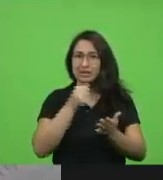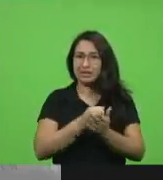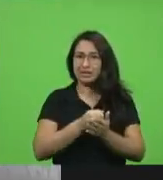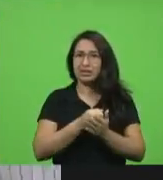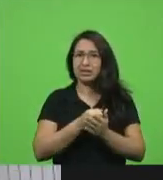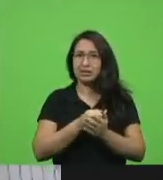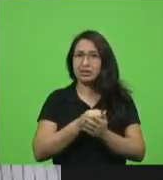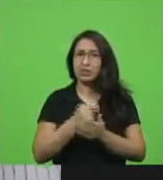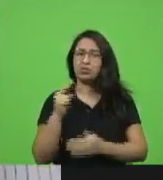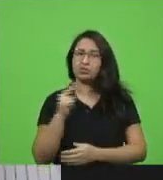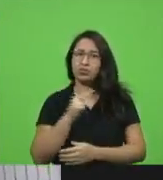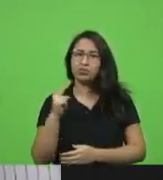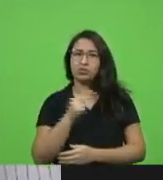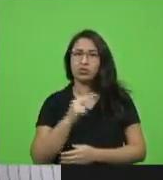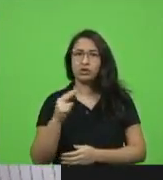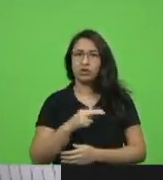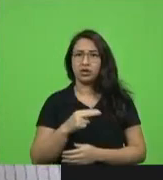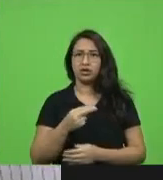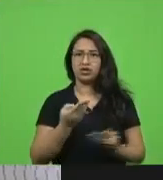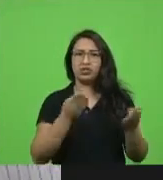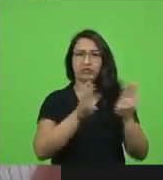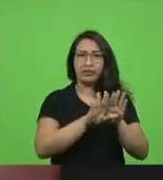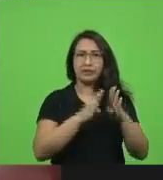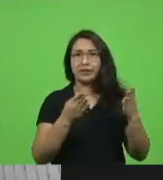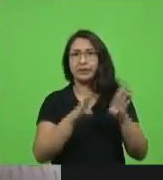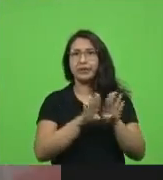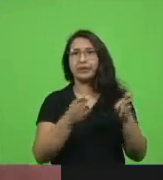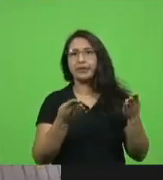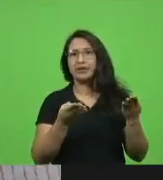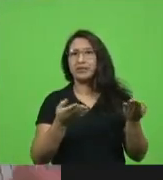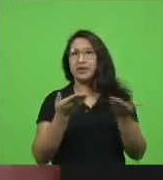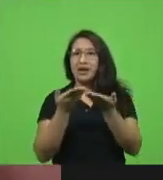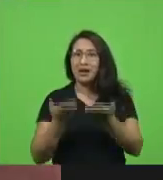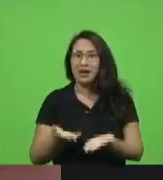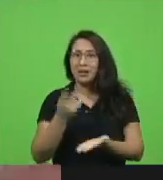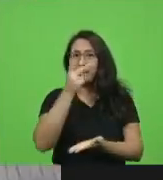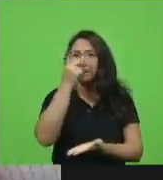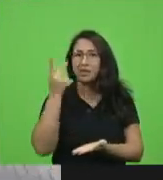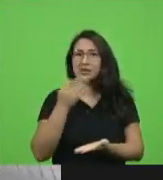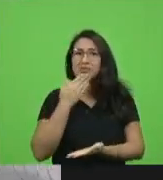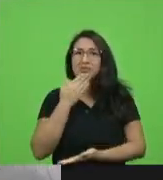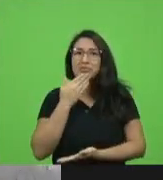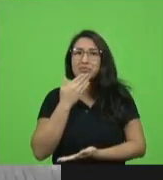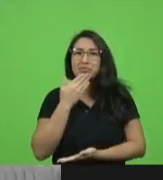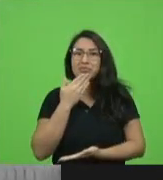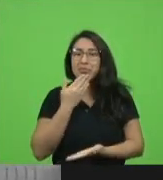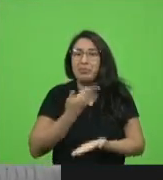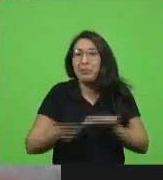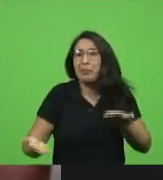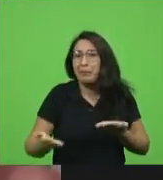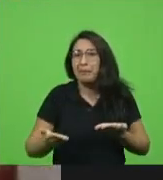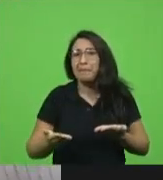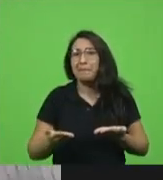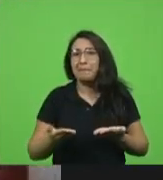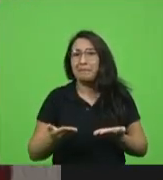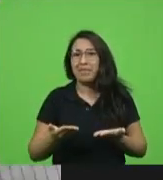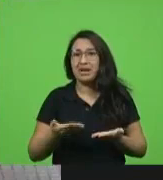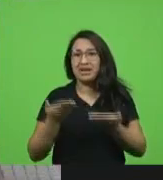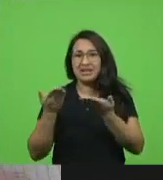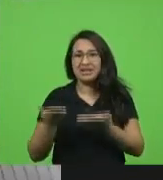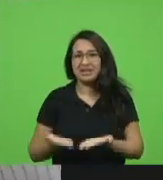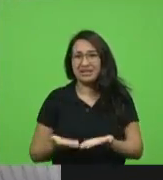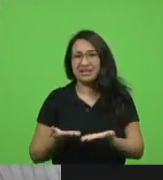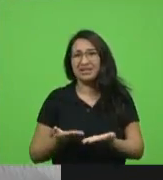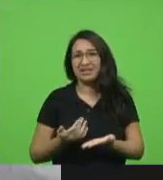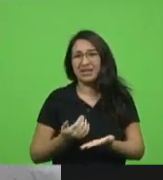abre em momento seguinte se fecha as pessoas perdem o crédito perdem a credibilidade então é esse